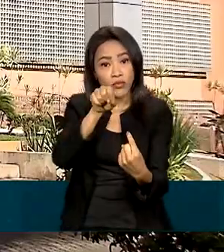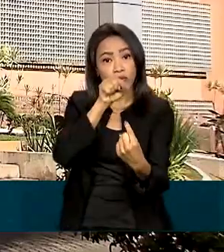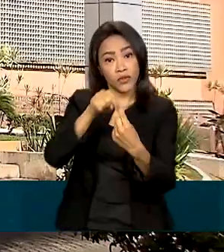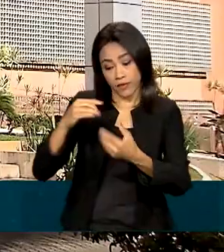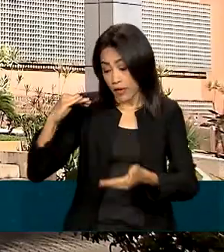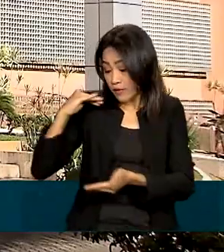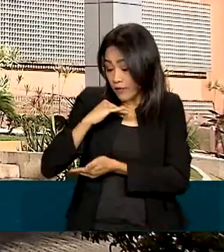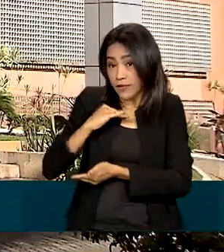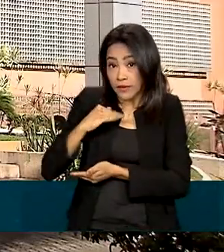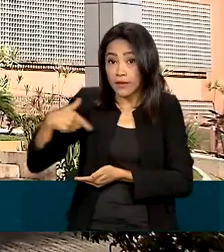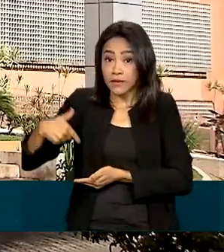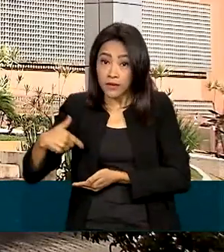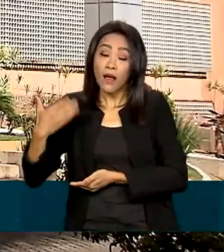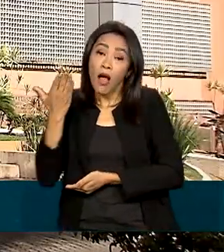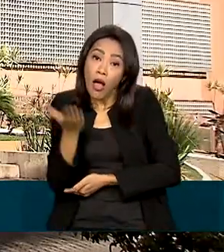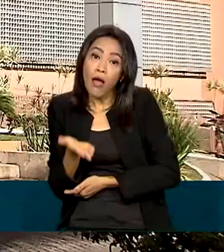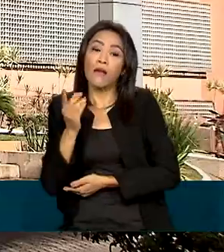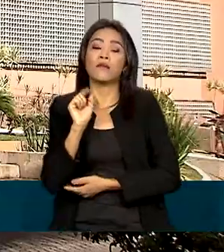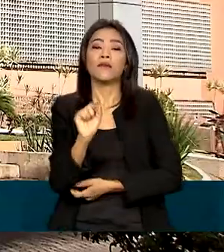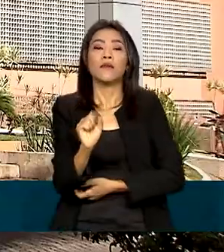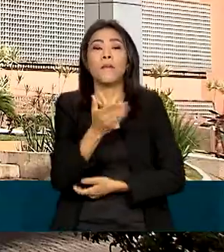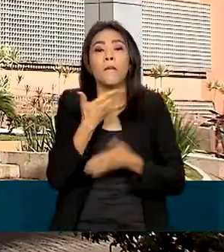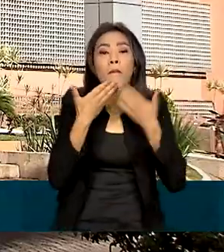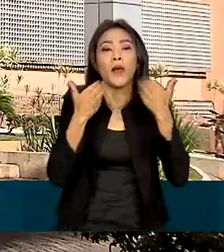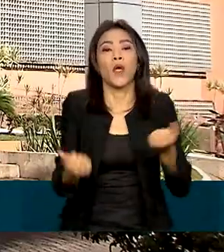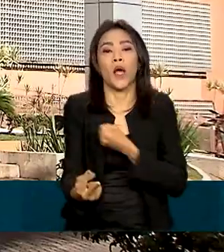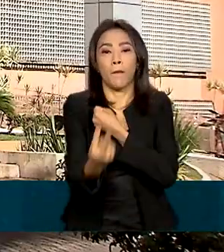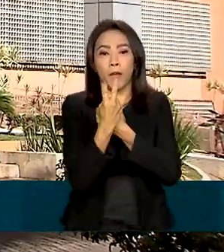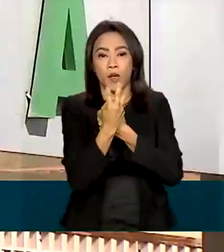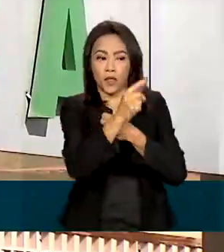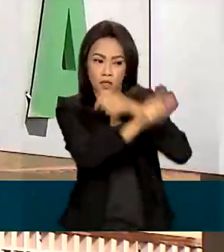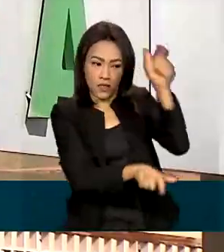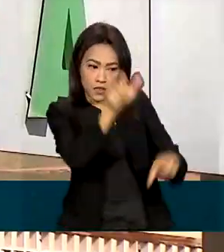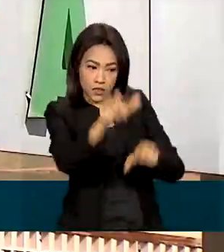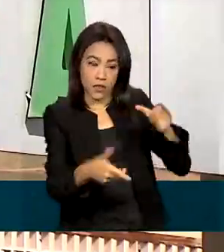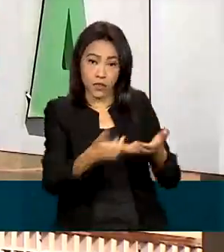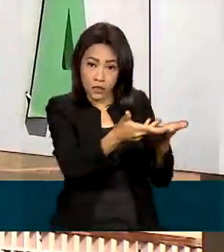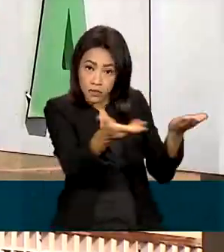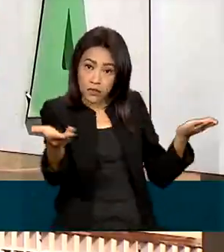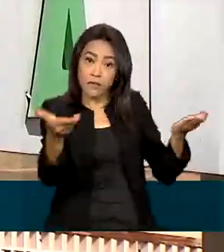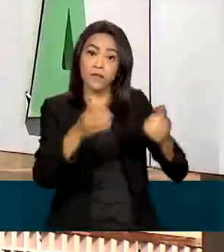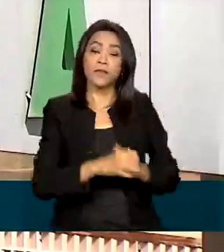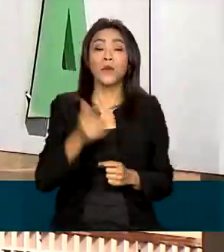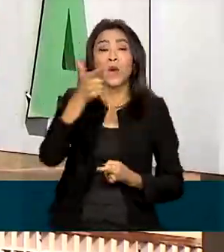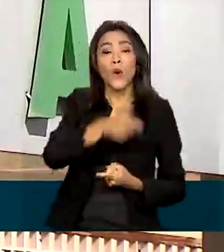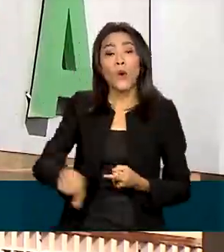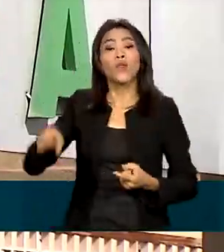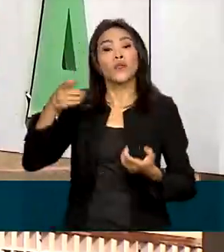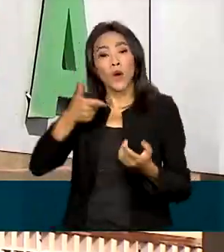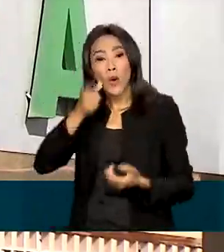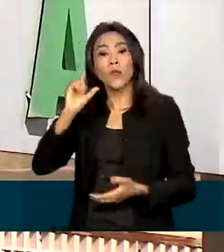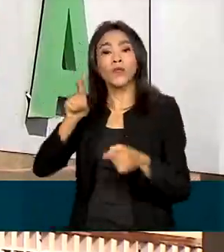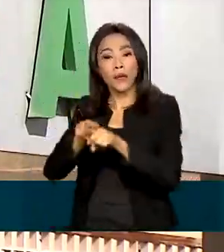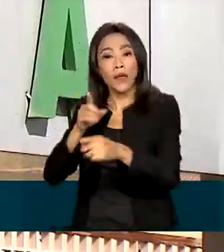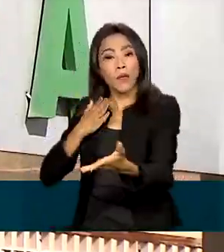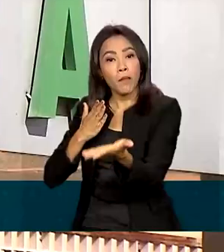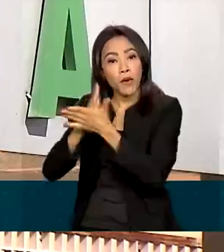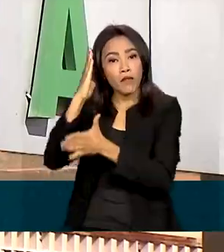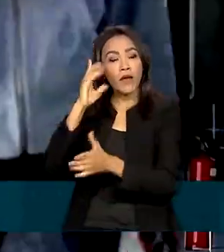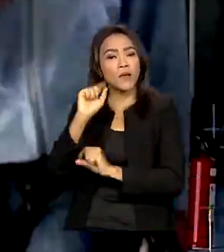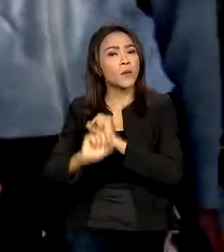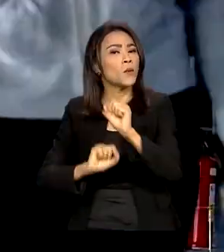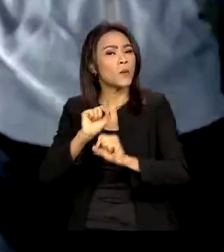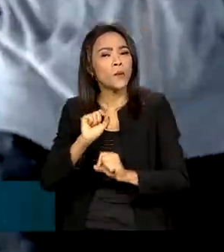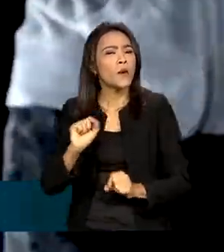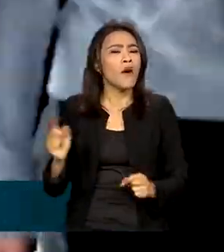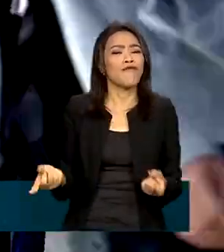expandir a resposta imune e melhorar a proteção da população. Outra medida aprovada ontem pela Anvisa é a volta do uso